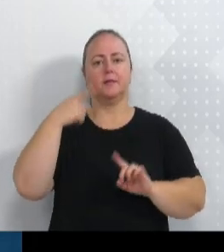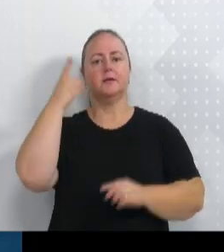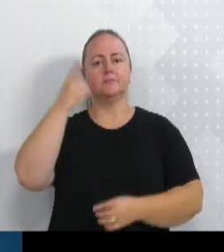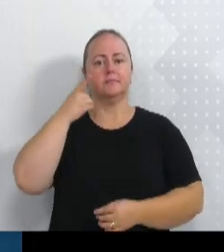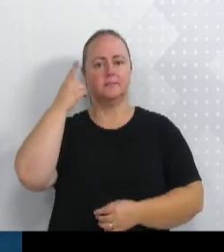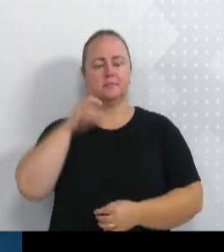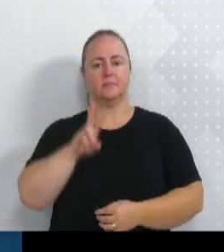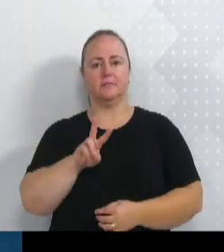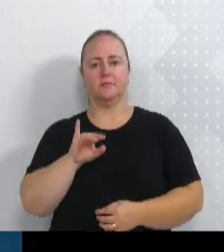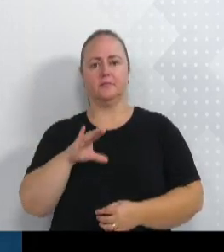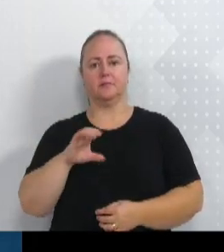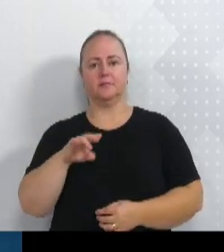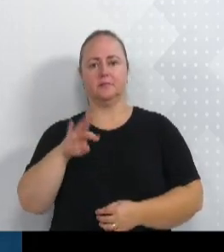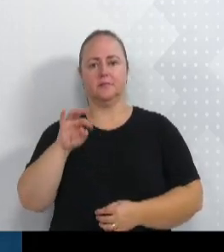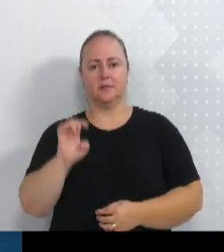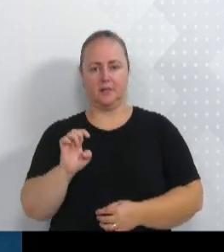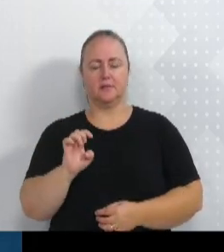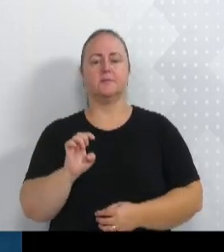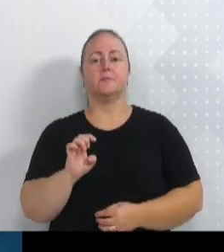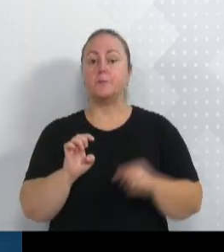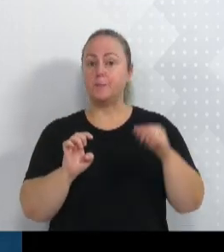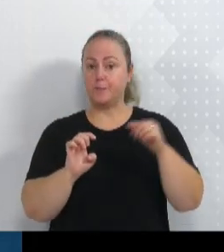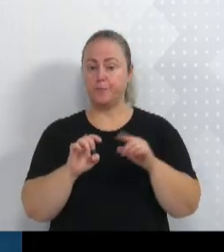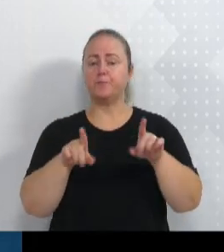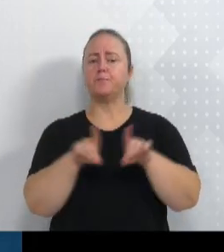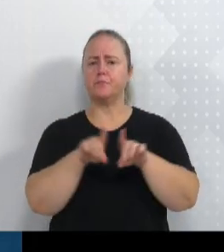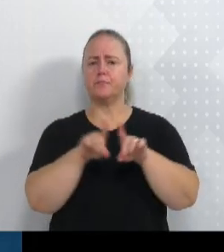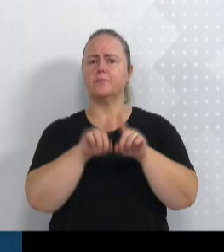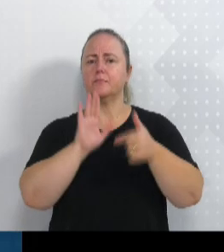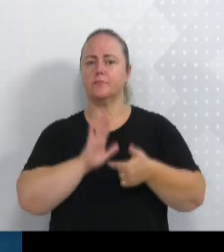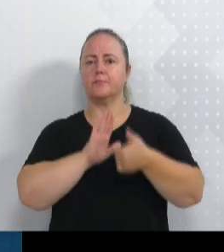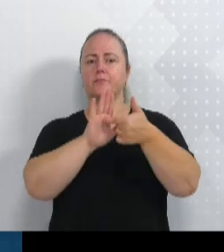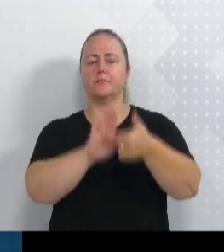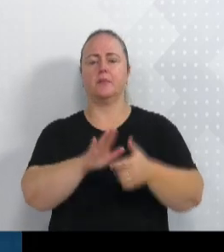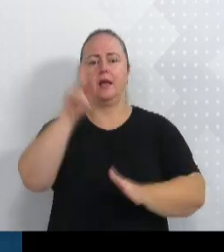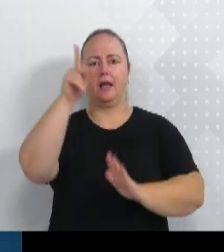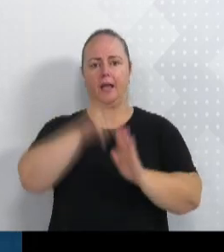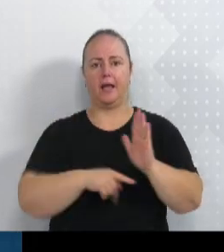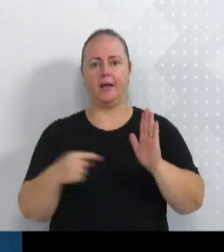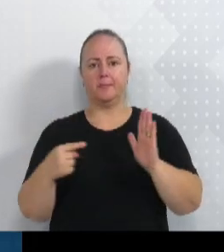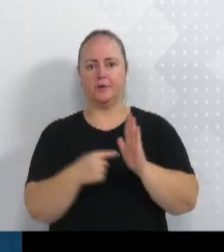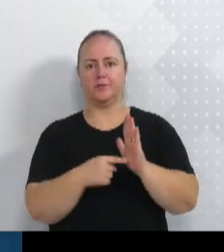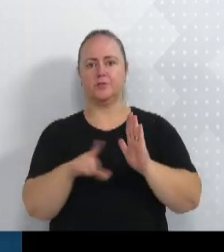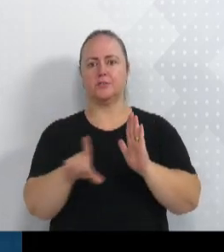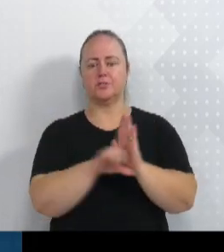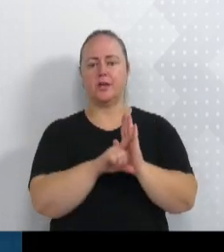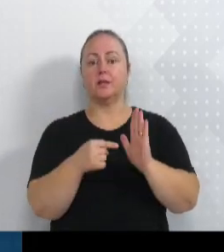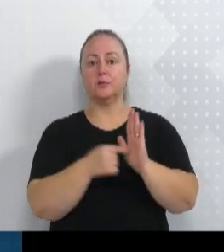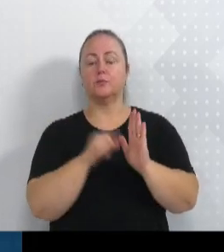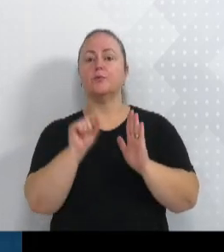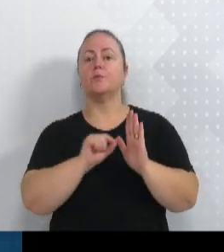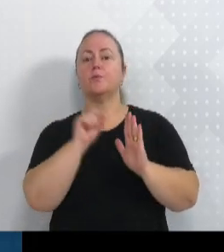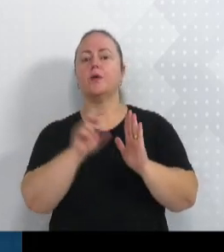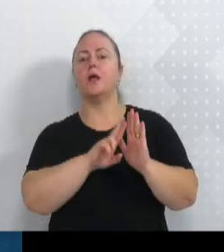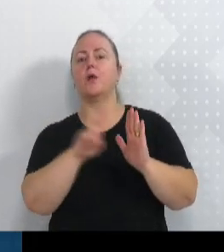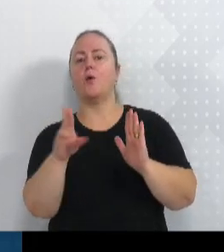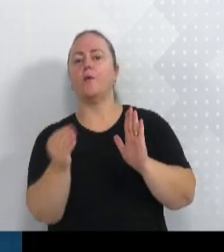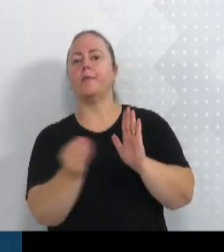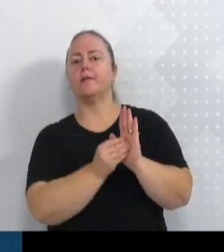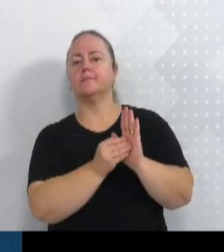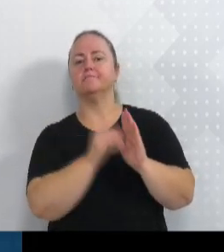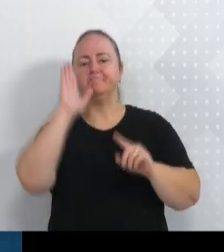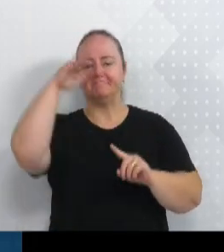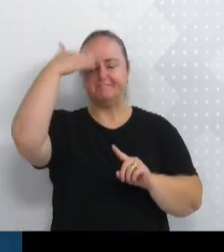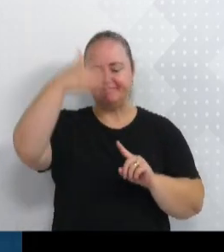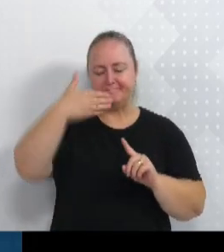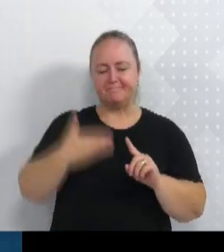Preso. Inclusive, apresentei o projeto de lei colocando o nome da quadra em homenagem ao falecido